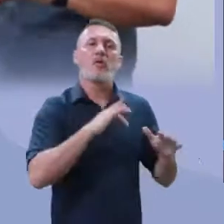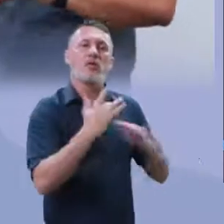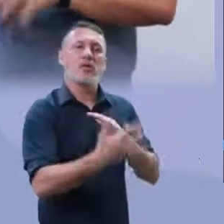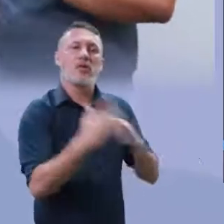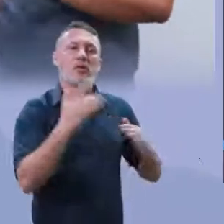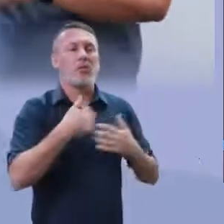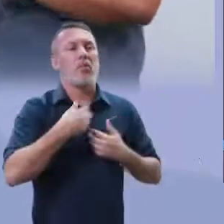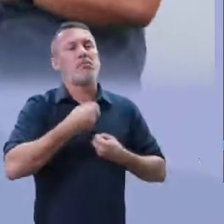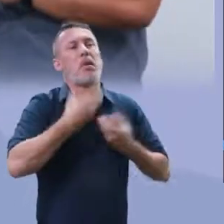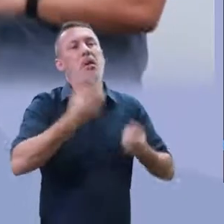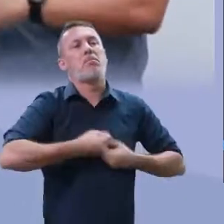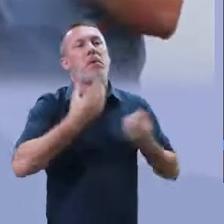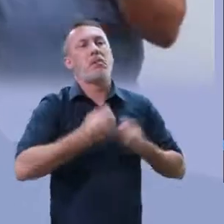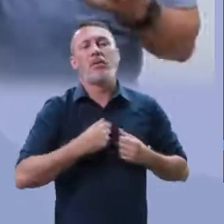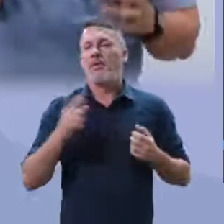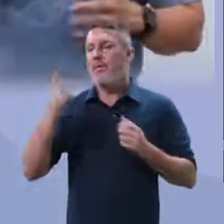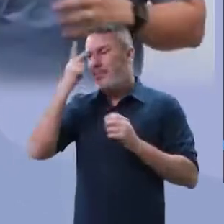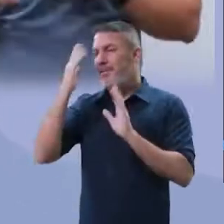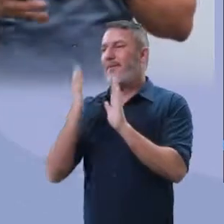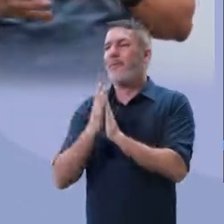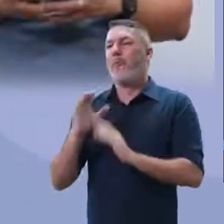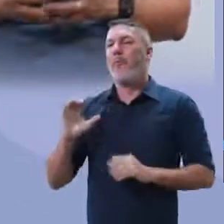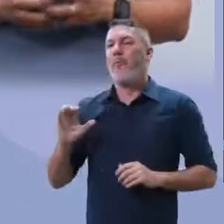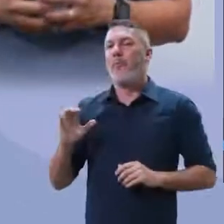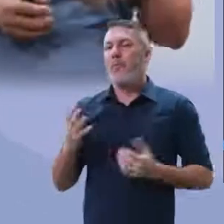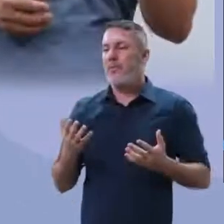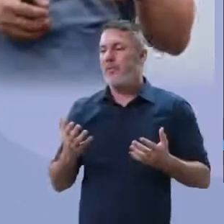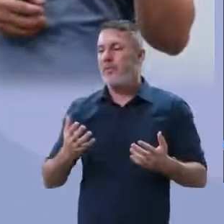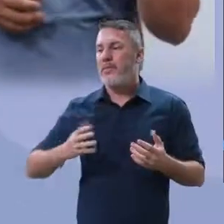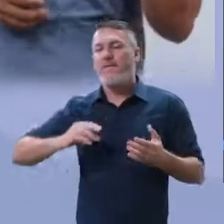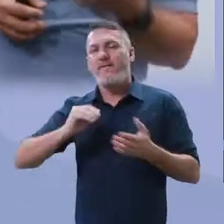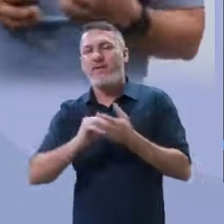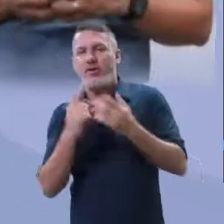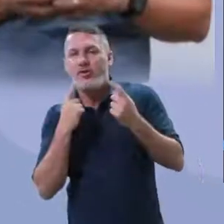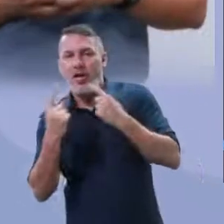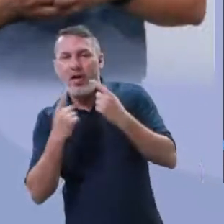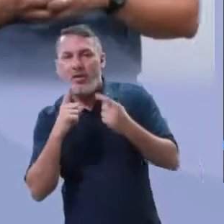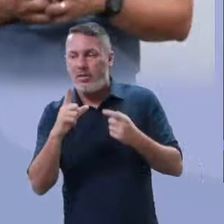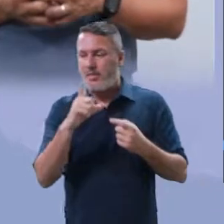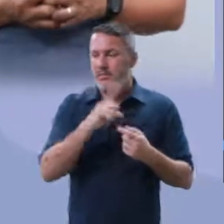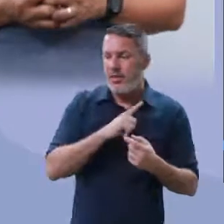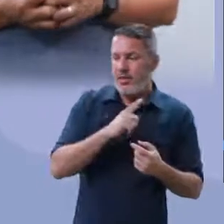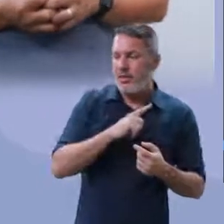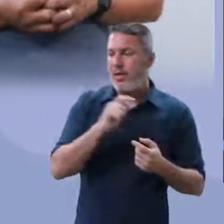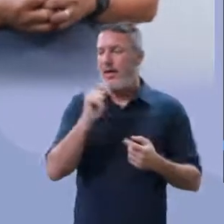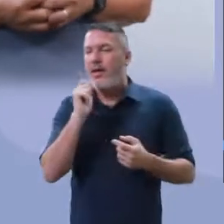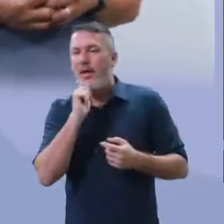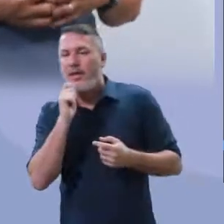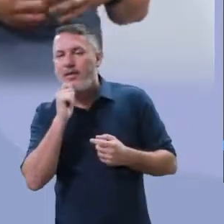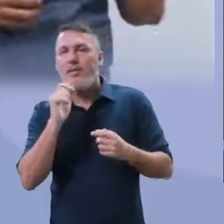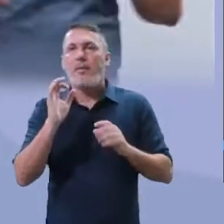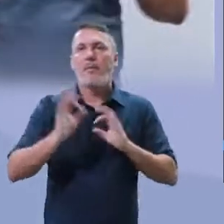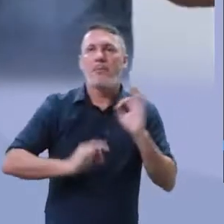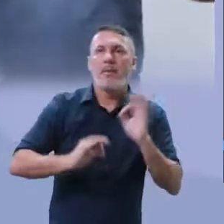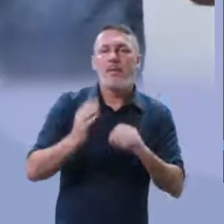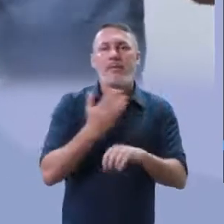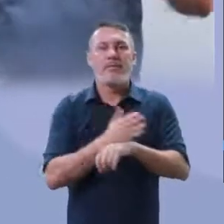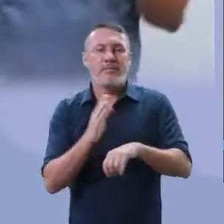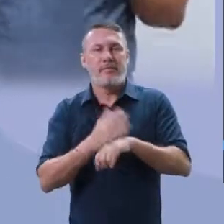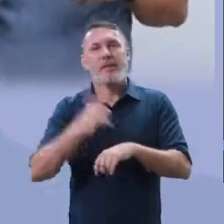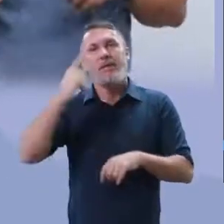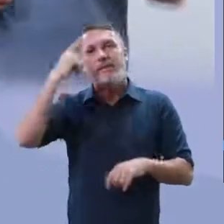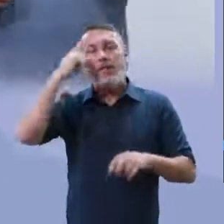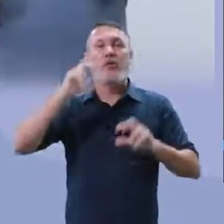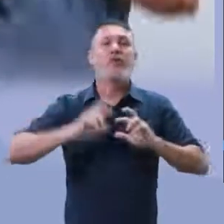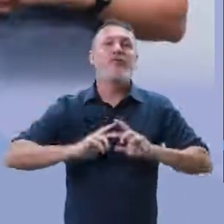social. Né? Desabafar na rede social. Mas ocorre que há aquele diálogo dentro de casa e, se esse diálogo, ele não tem um preparo, às vezes, né? Tem